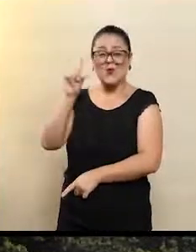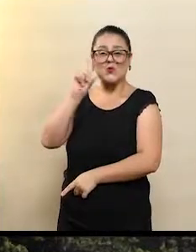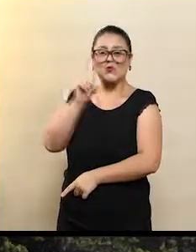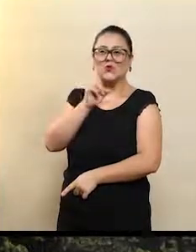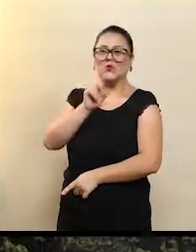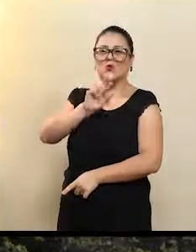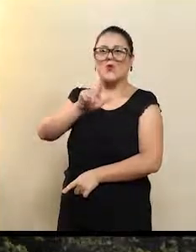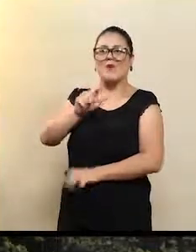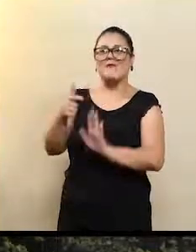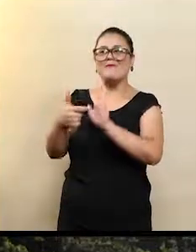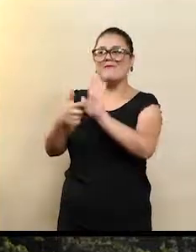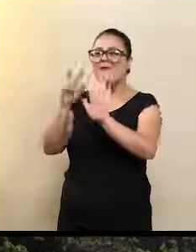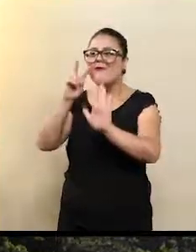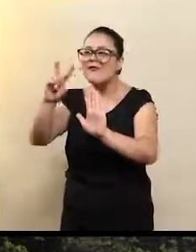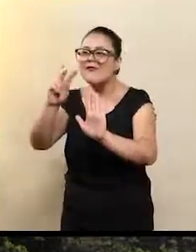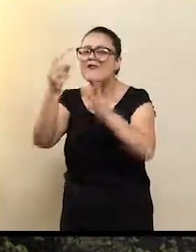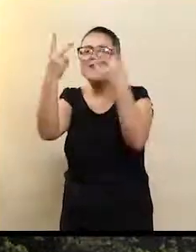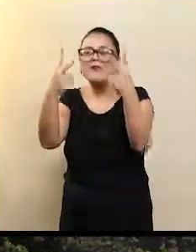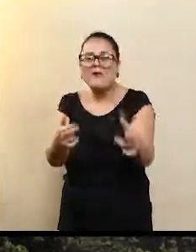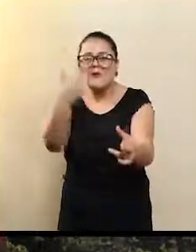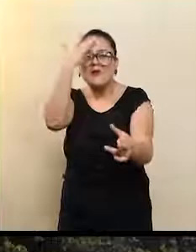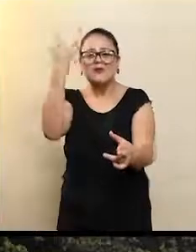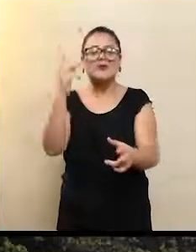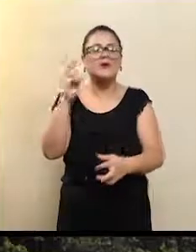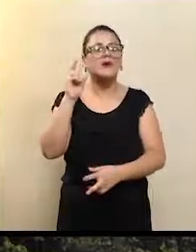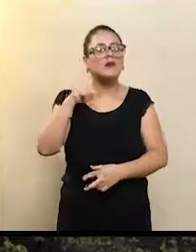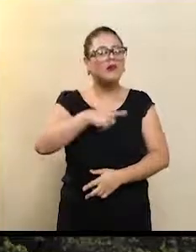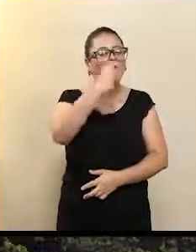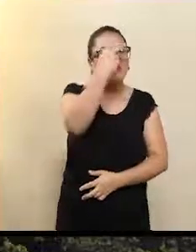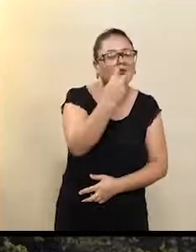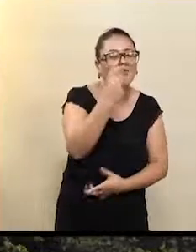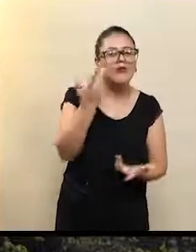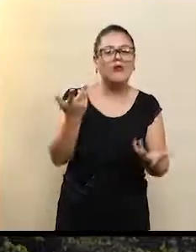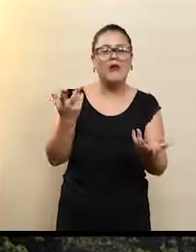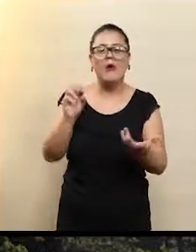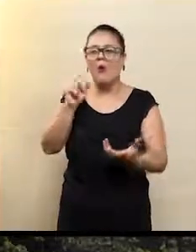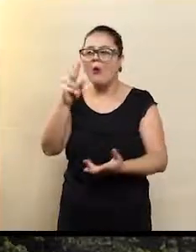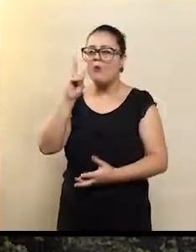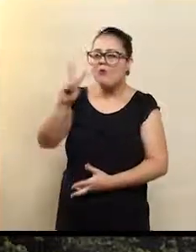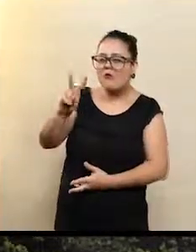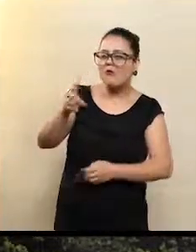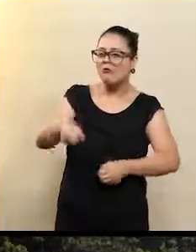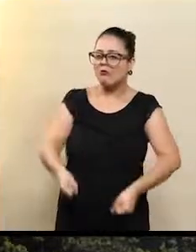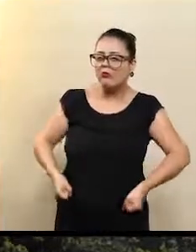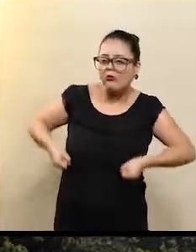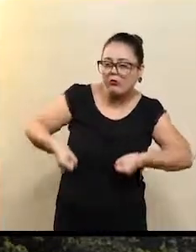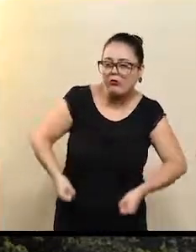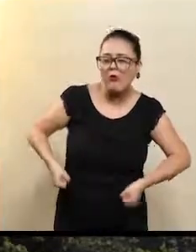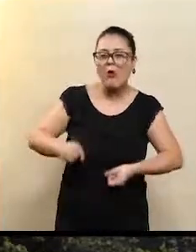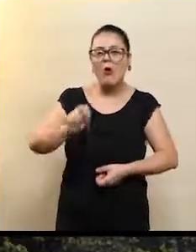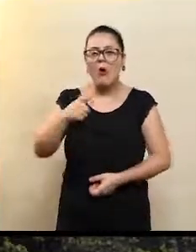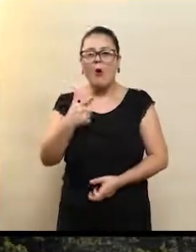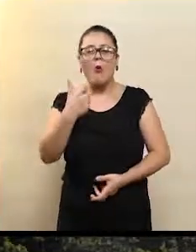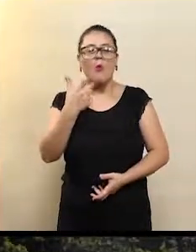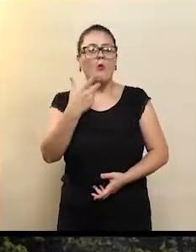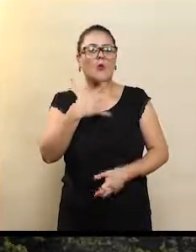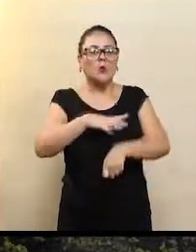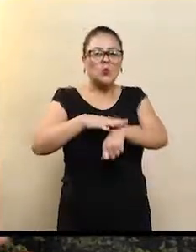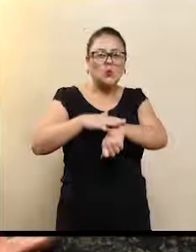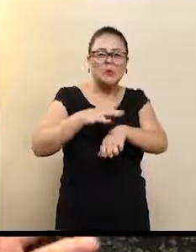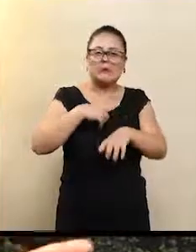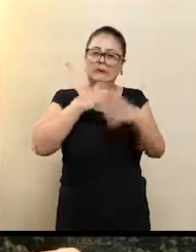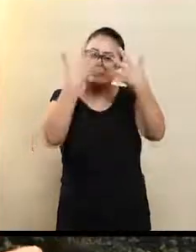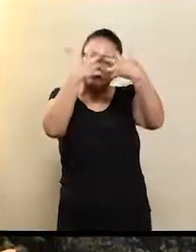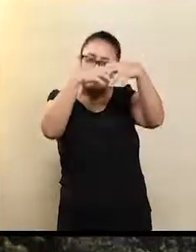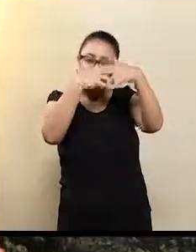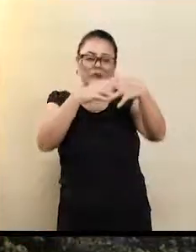deficiente visual, né? Ele não é tão evidente como um cadeirante, como um paciente neurológico, né? Que